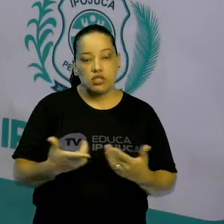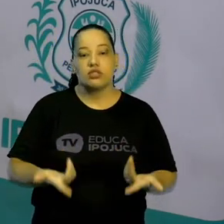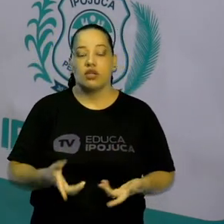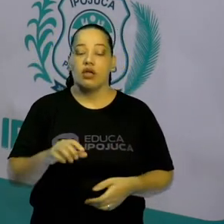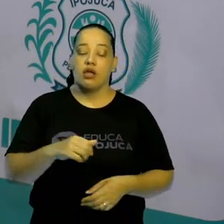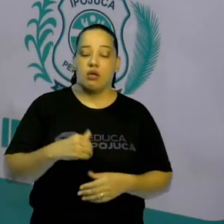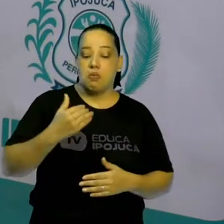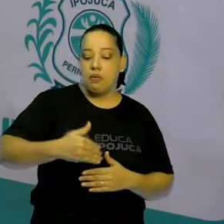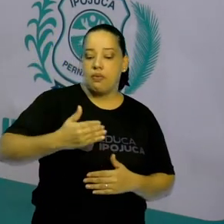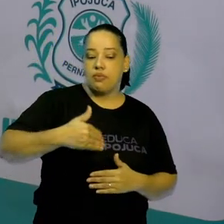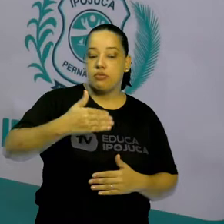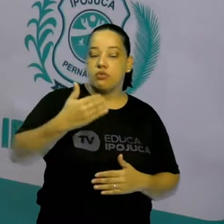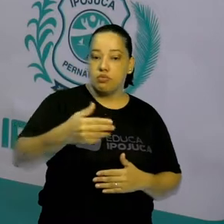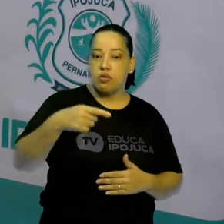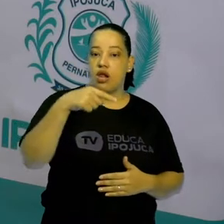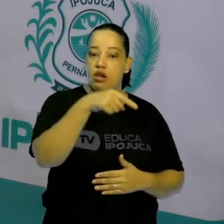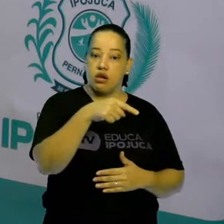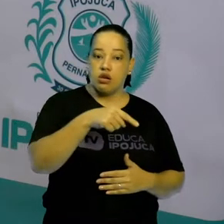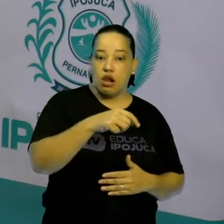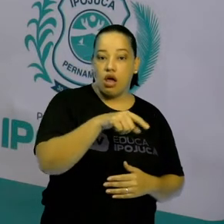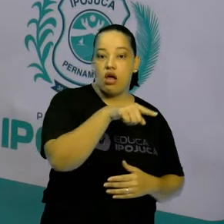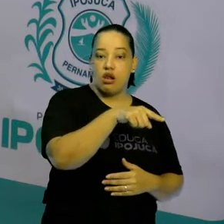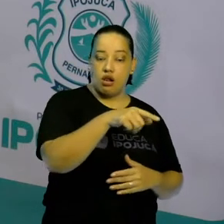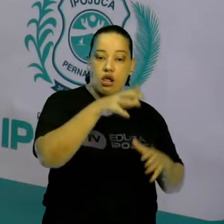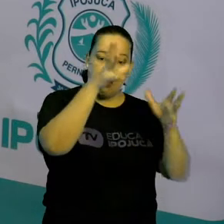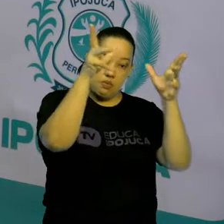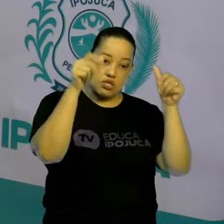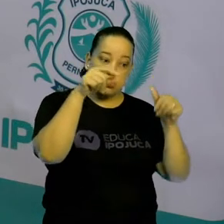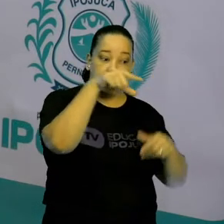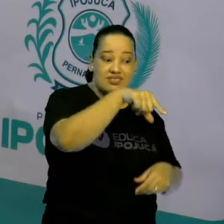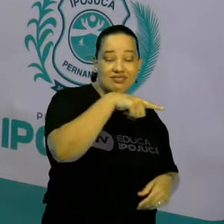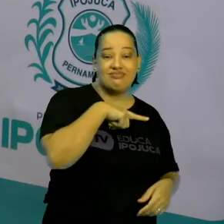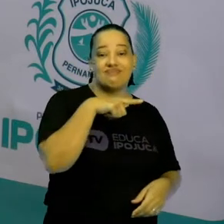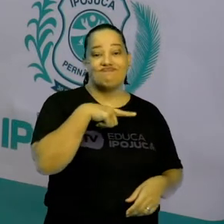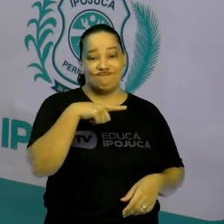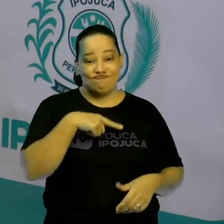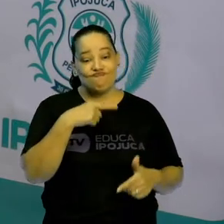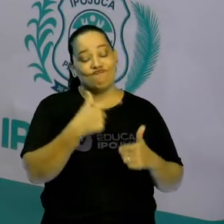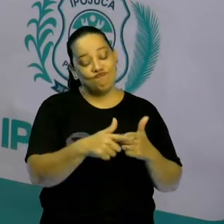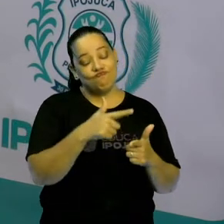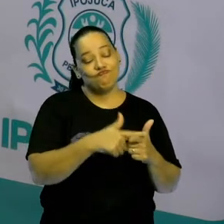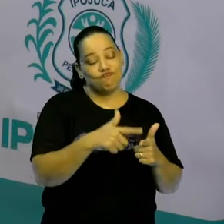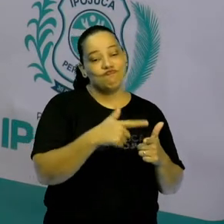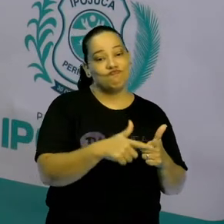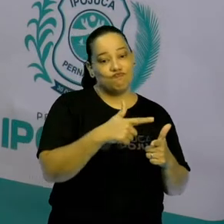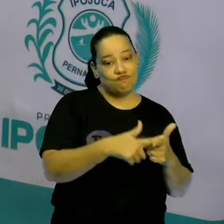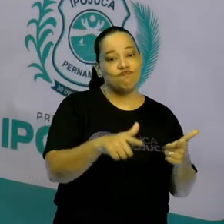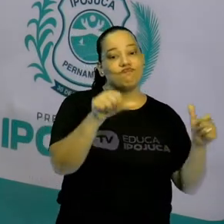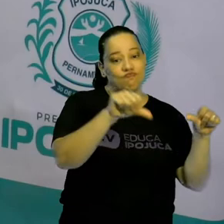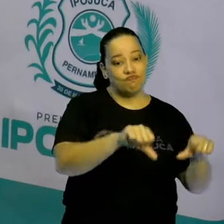Amazônia, ela vem cada dia mais sendo desmatado, sendo destruído.